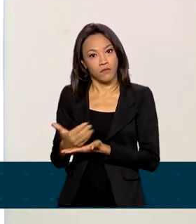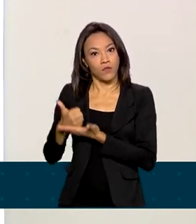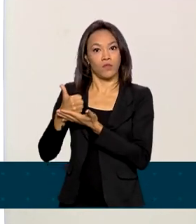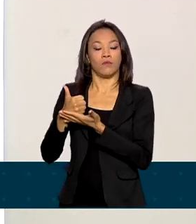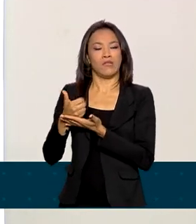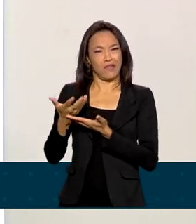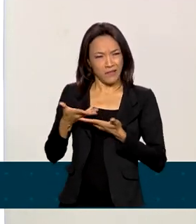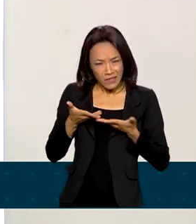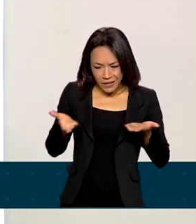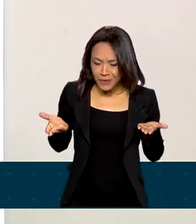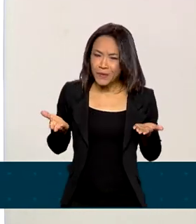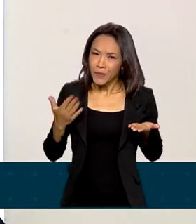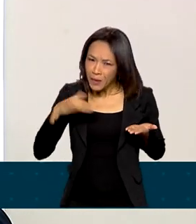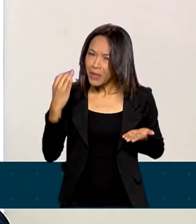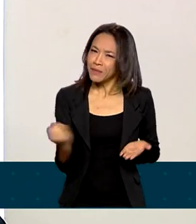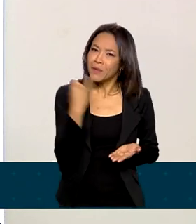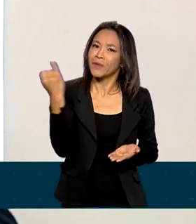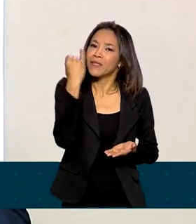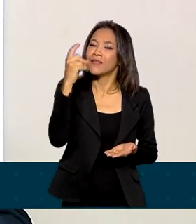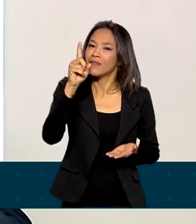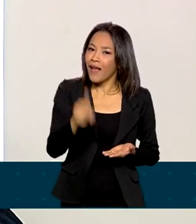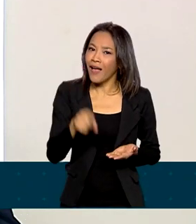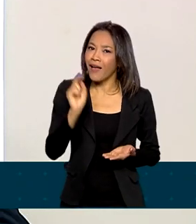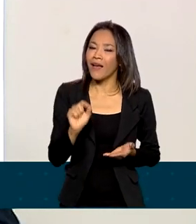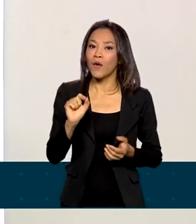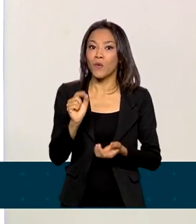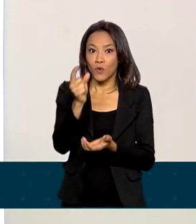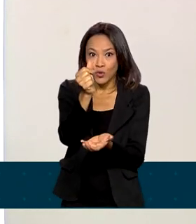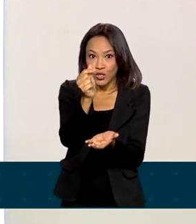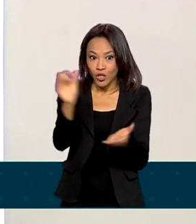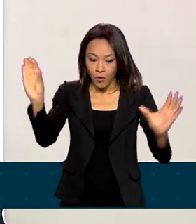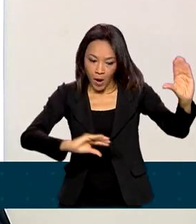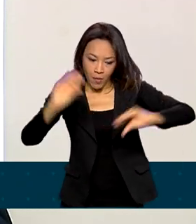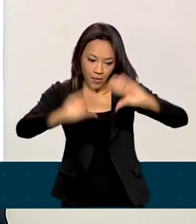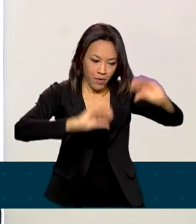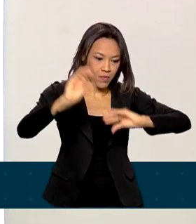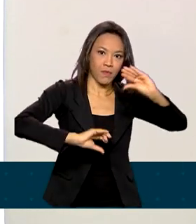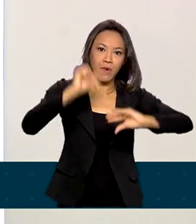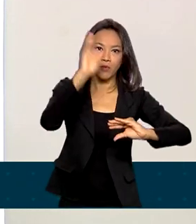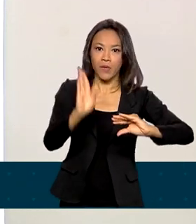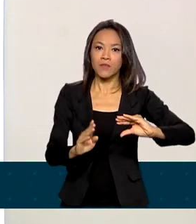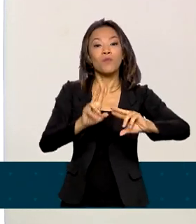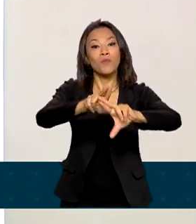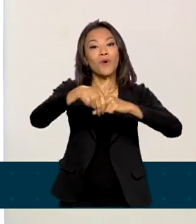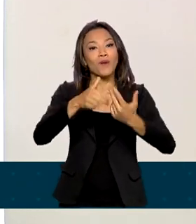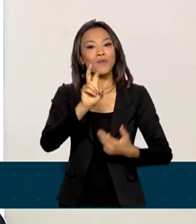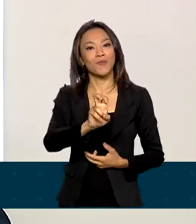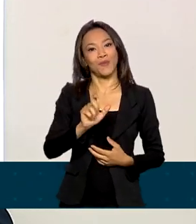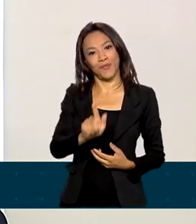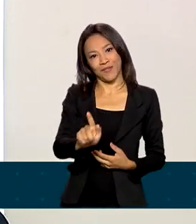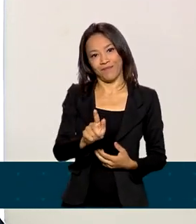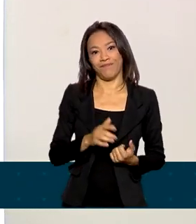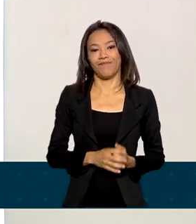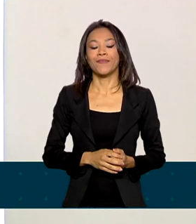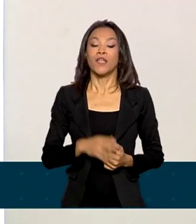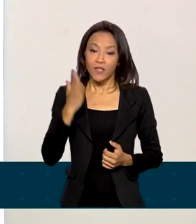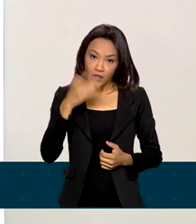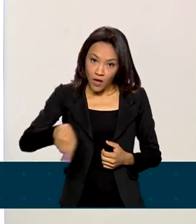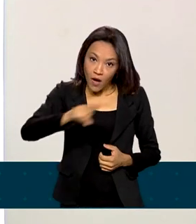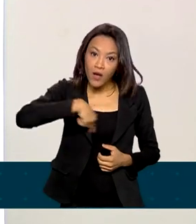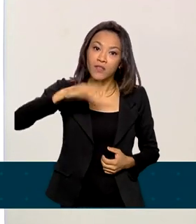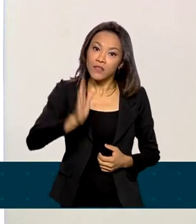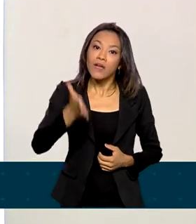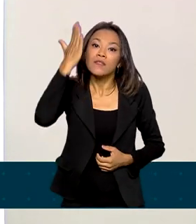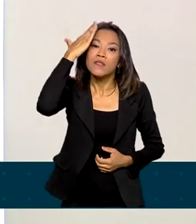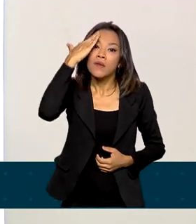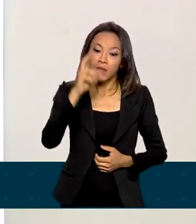disso importa. O que importa realmente serão os investimentos que chegarão no país em função do 5G. O 5G, como nós sabemos, é